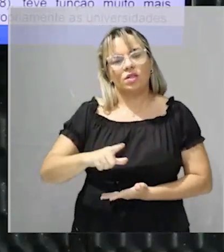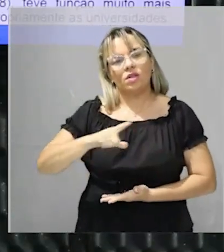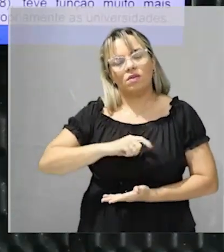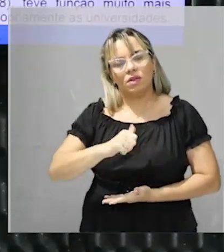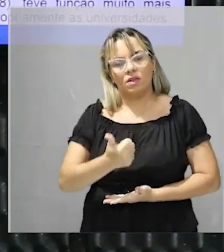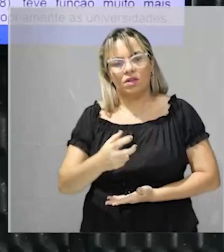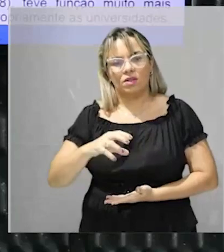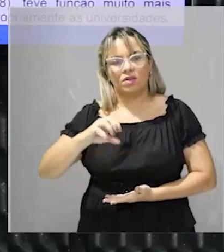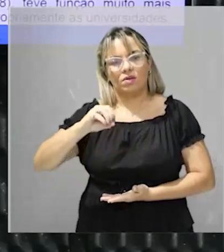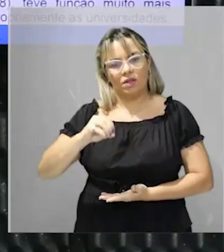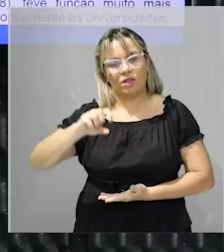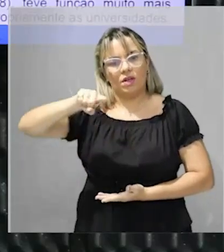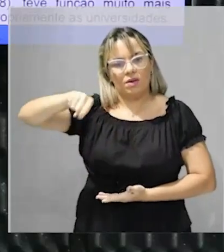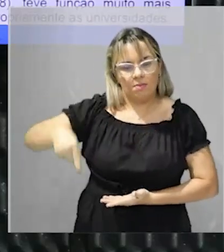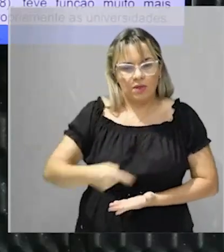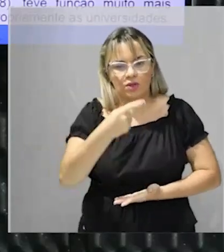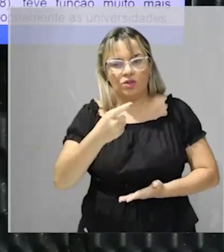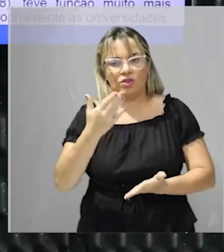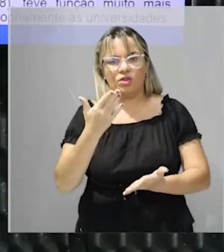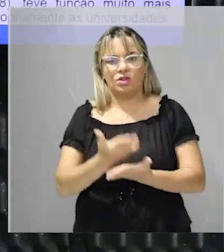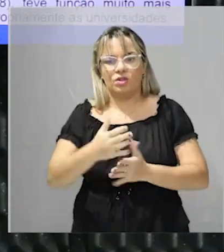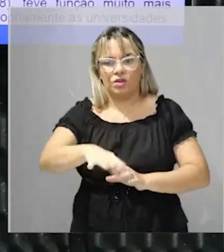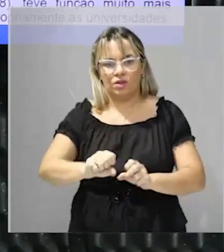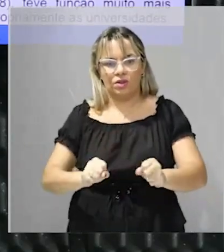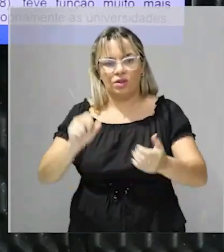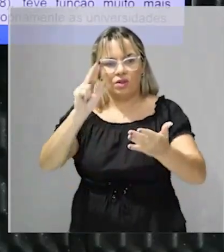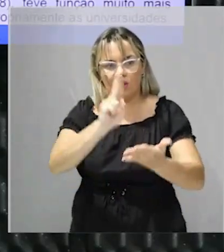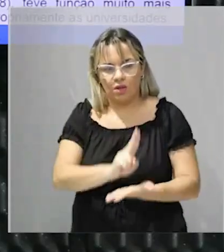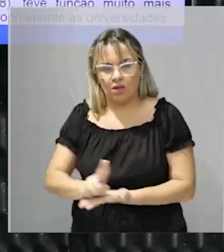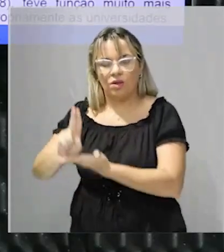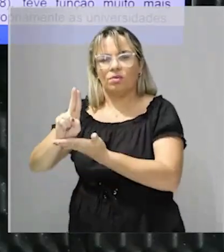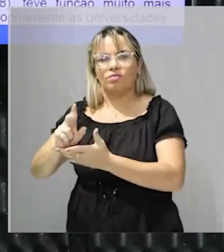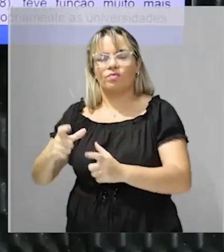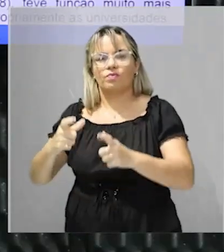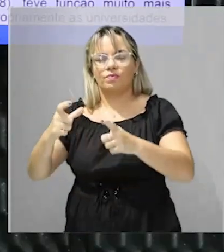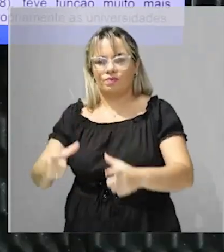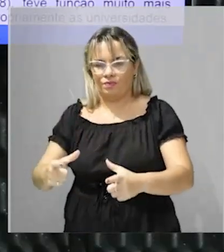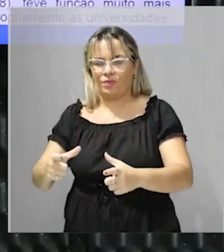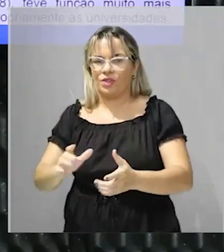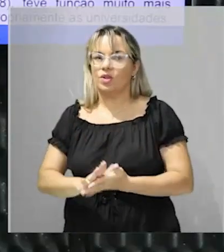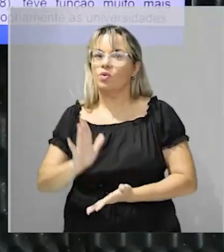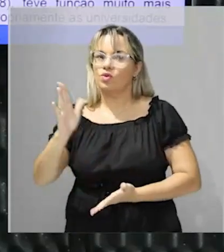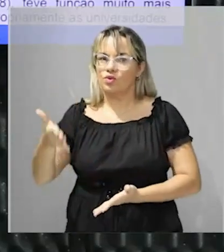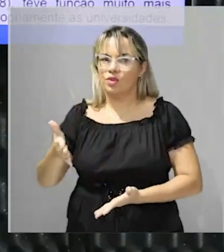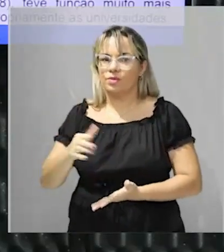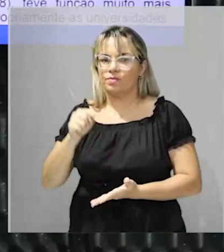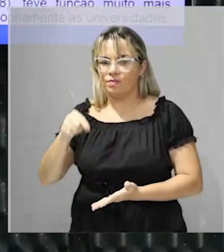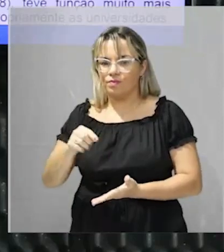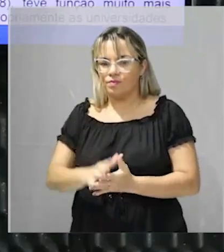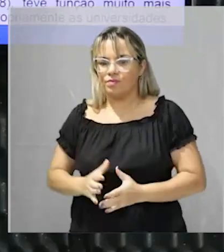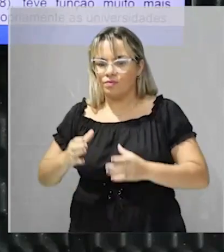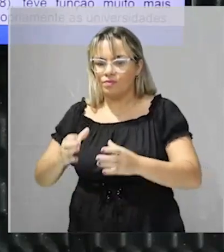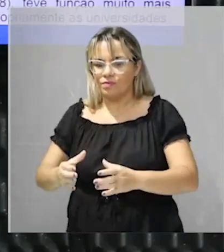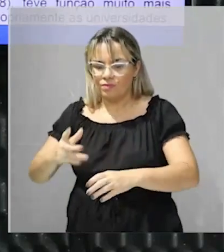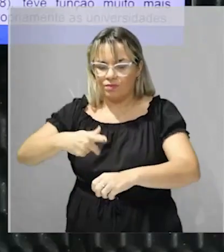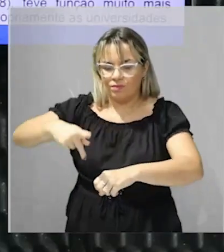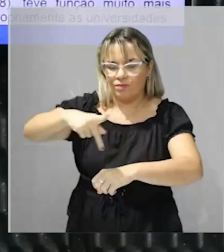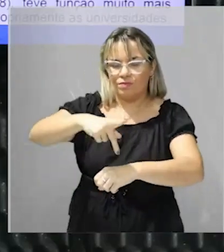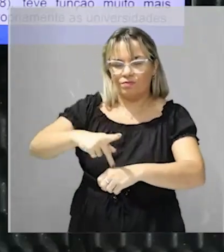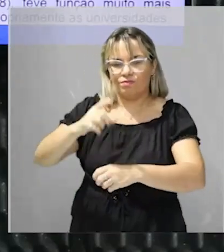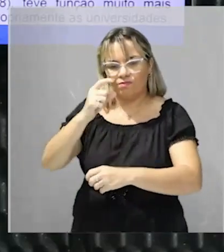Já na América Espanhola você vê a presença de universidades desde o início da colonização e de uma forma até